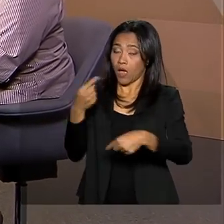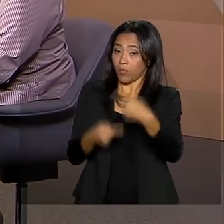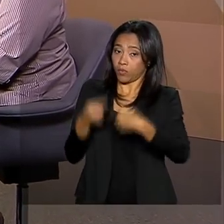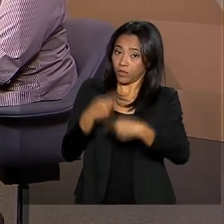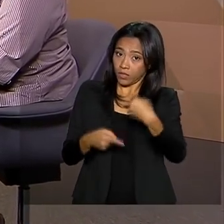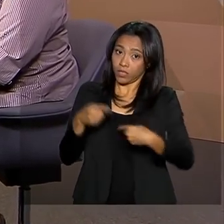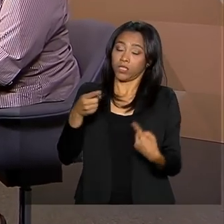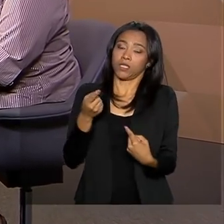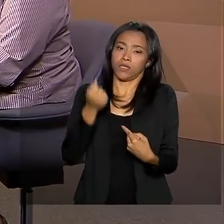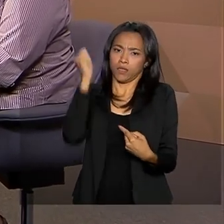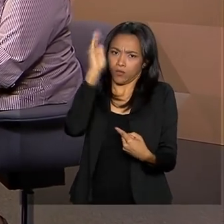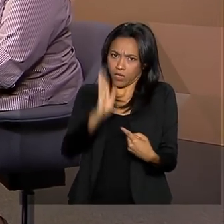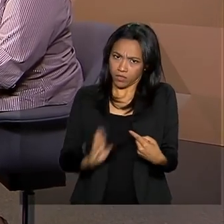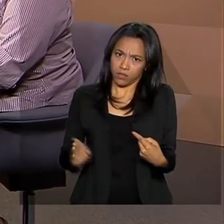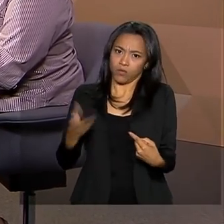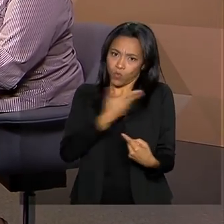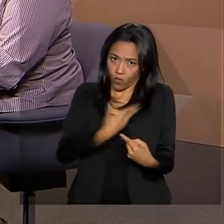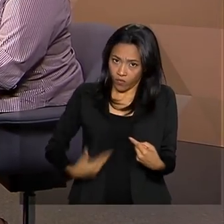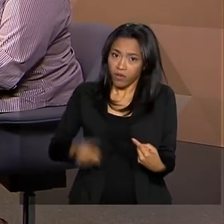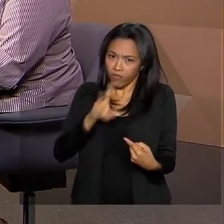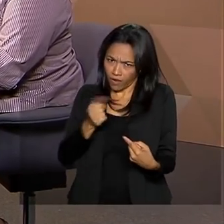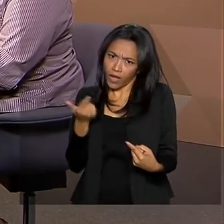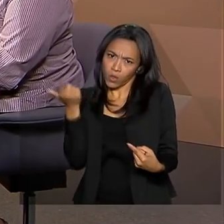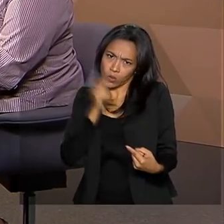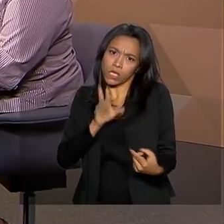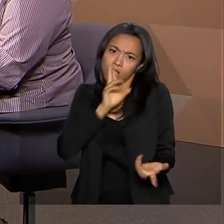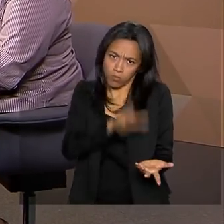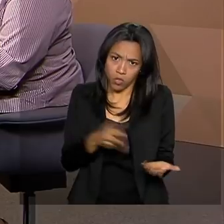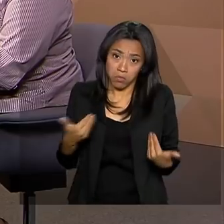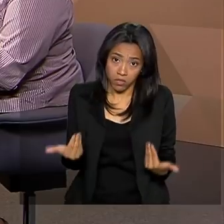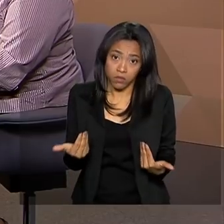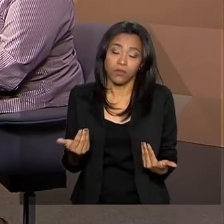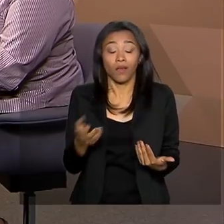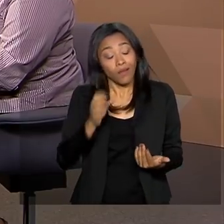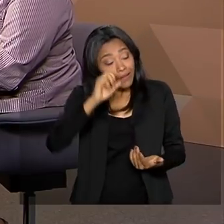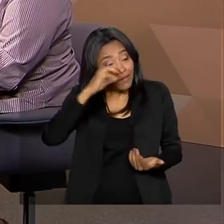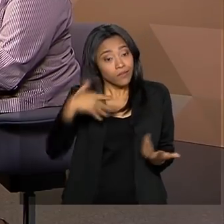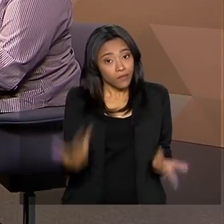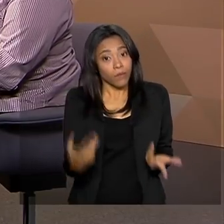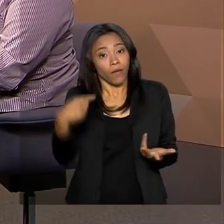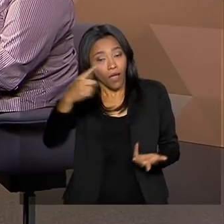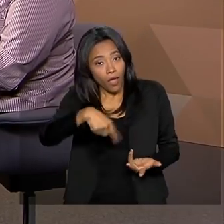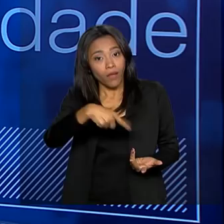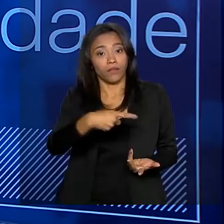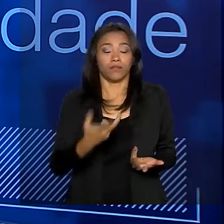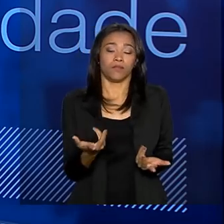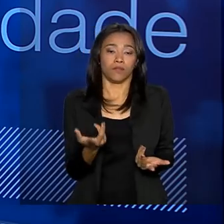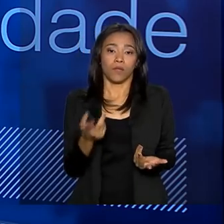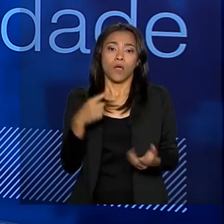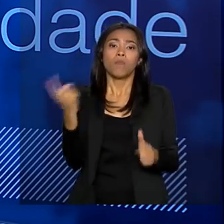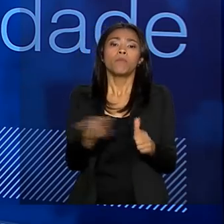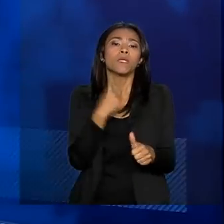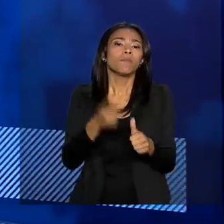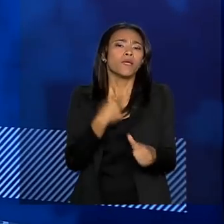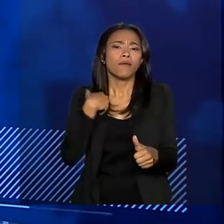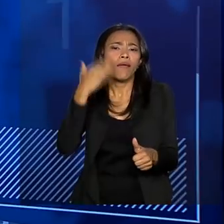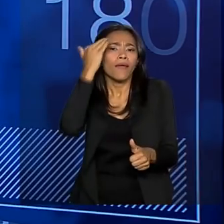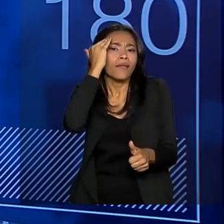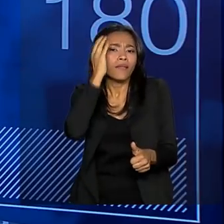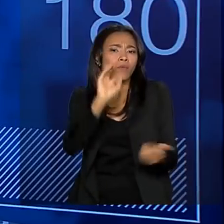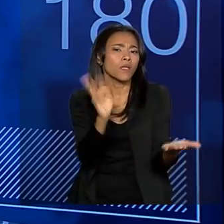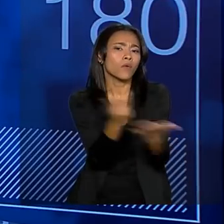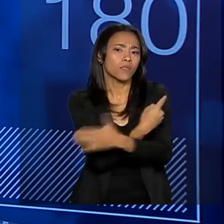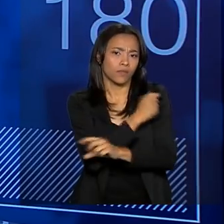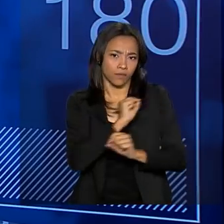Suicídio e a Automutilação vai buscar respostas a Então, exatamente o diferencial vem agora. Primeiro, entender este universo.